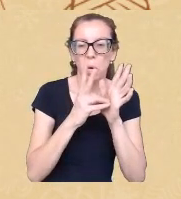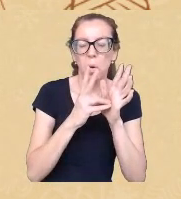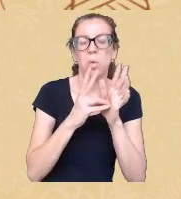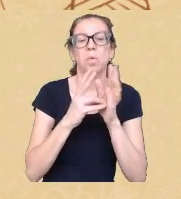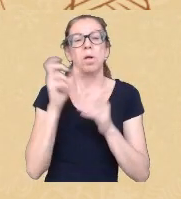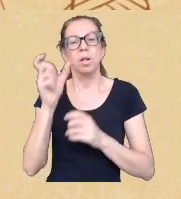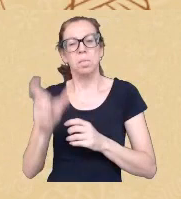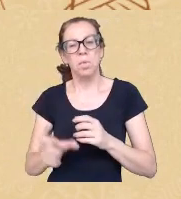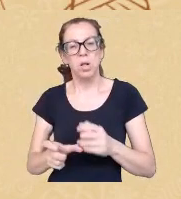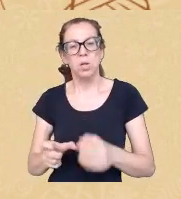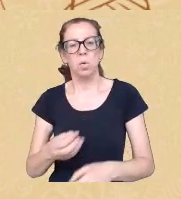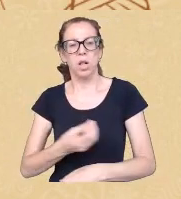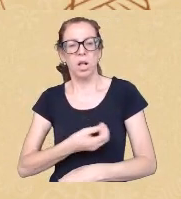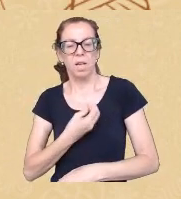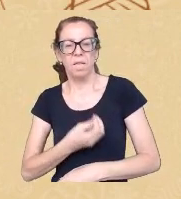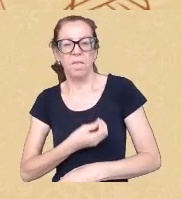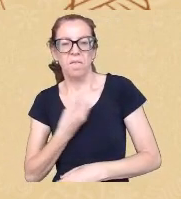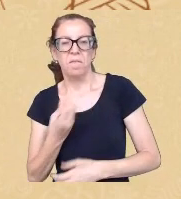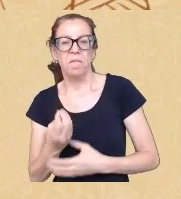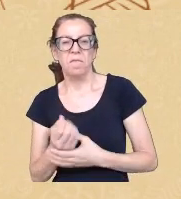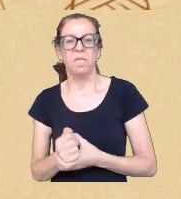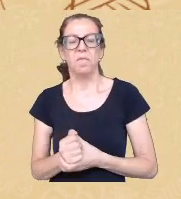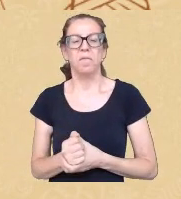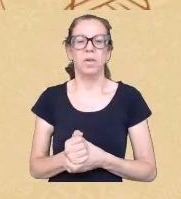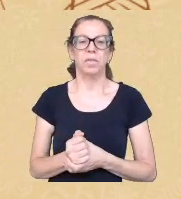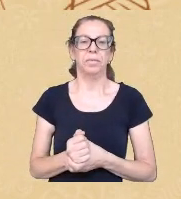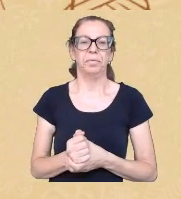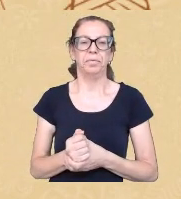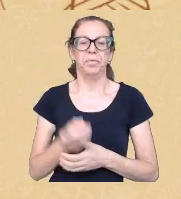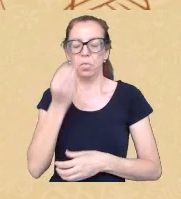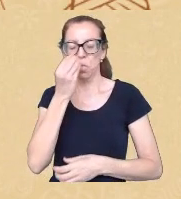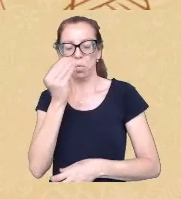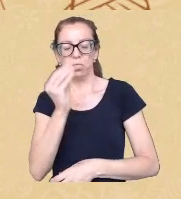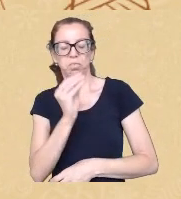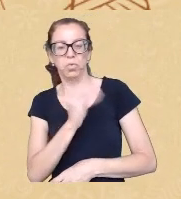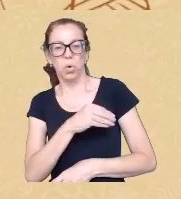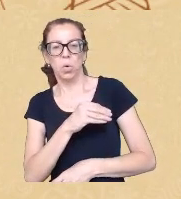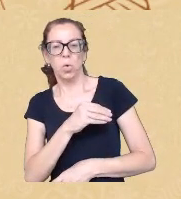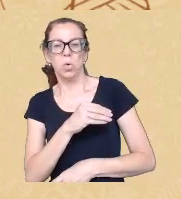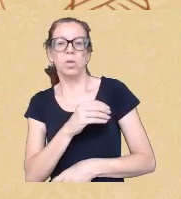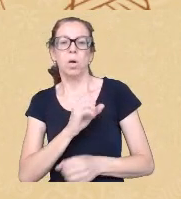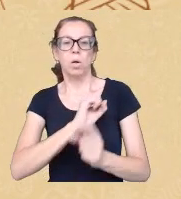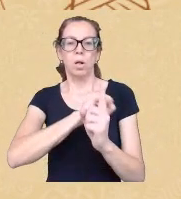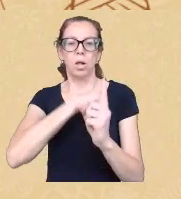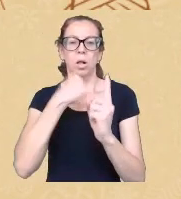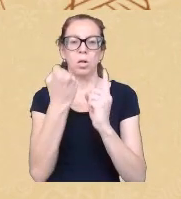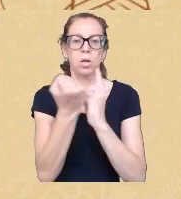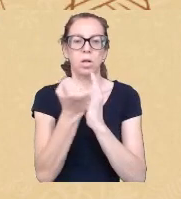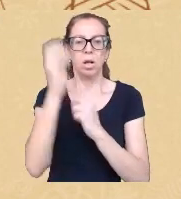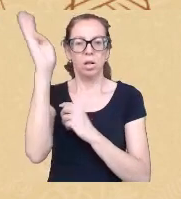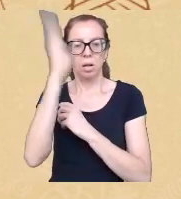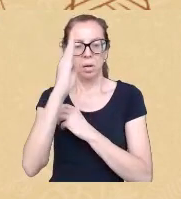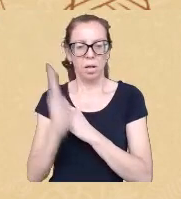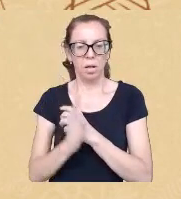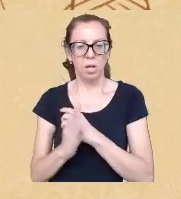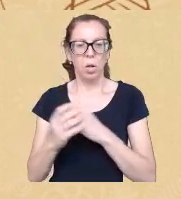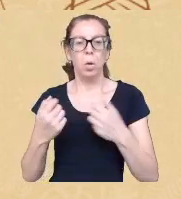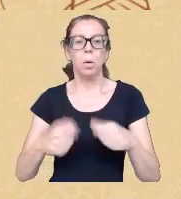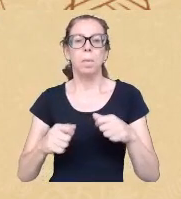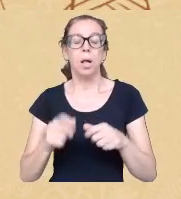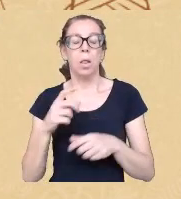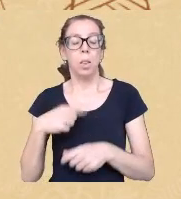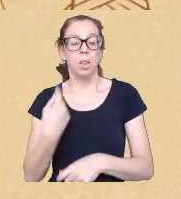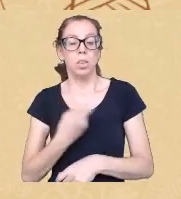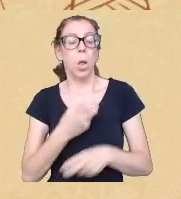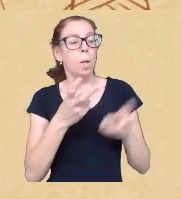exclusão na sociedade brasileira é preciso que nós olhemos em todos os sentidos é preciso